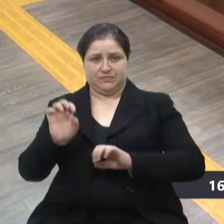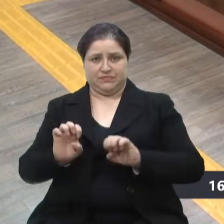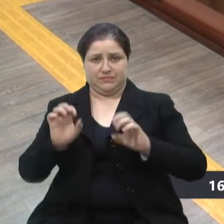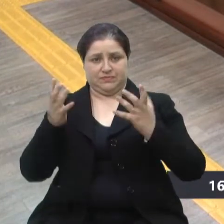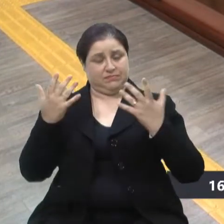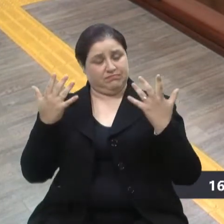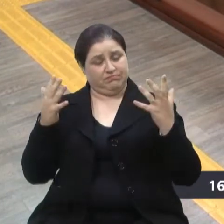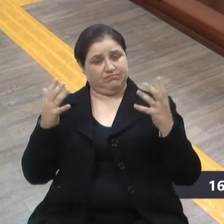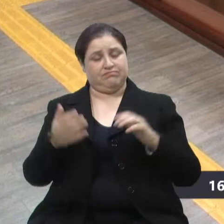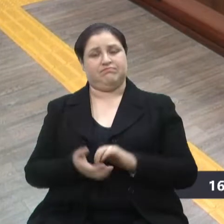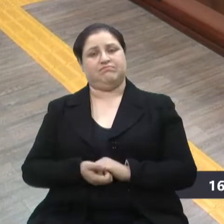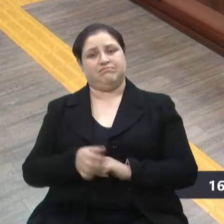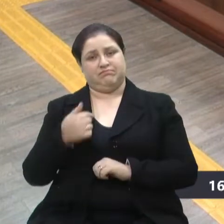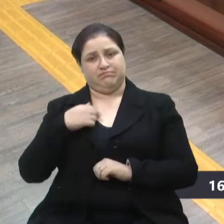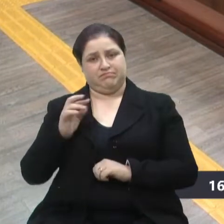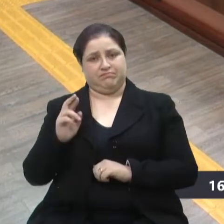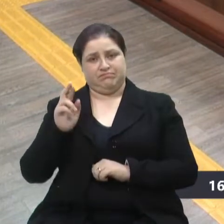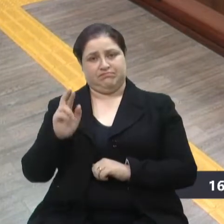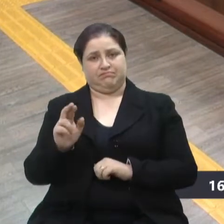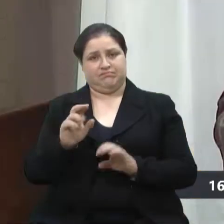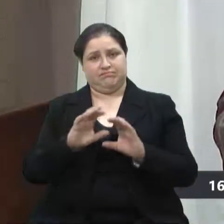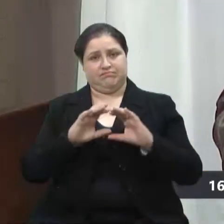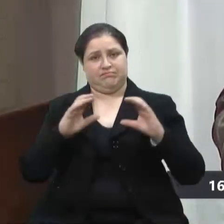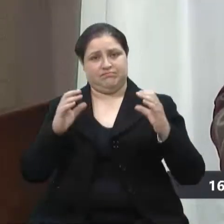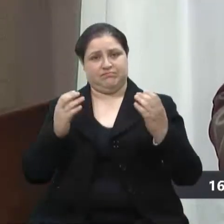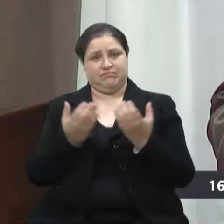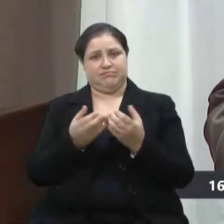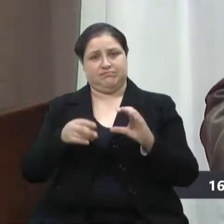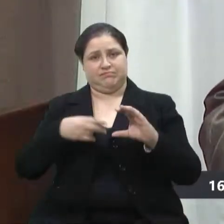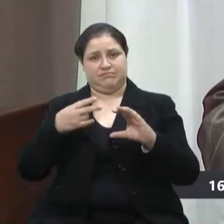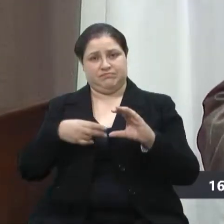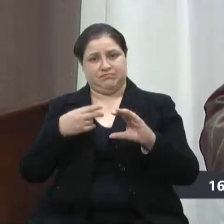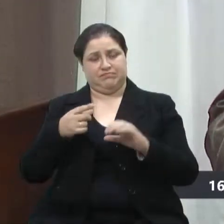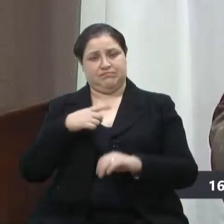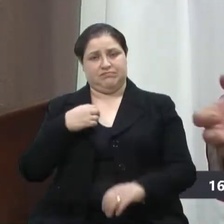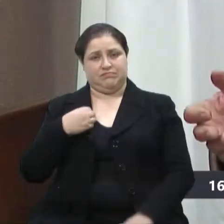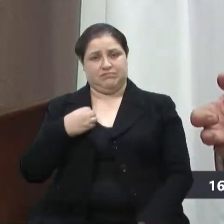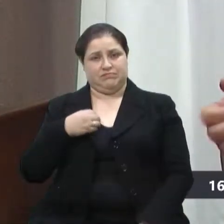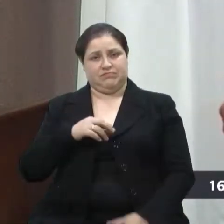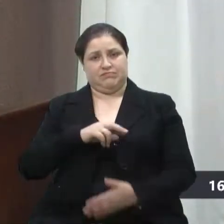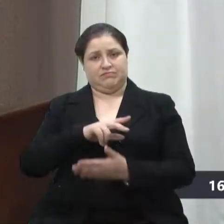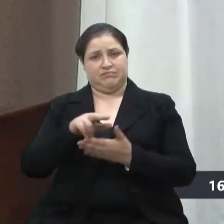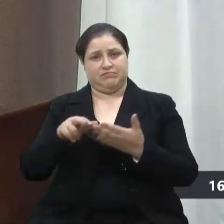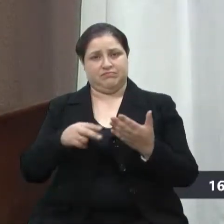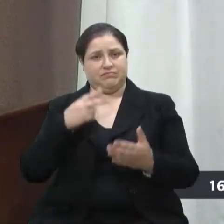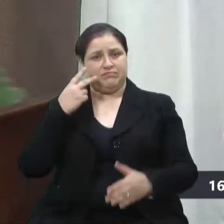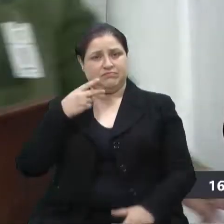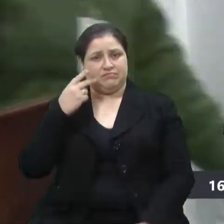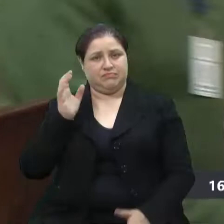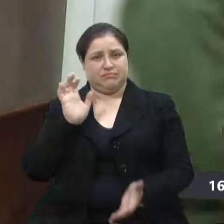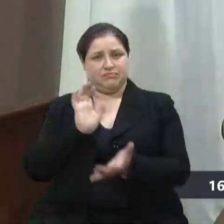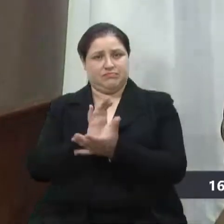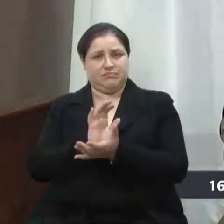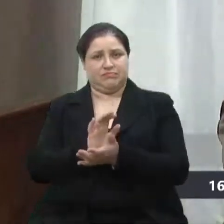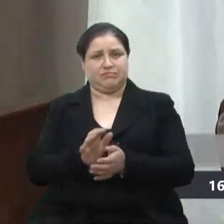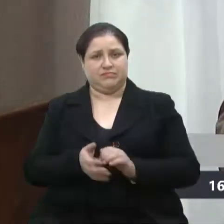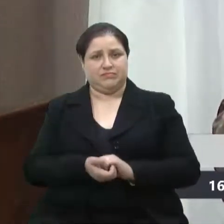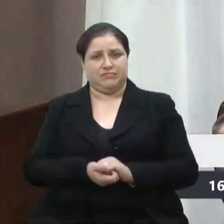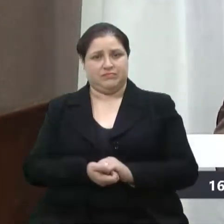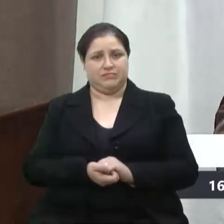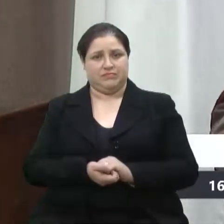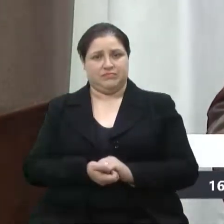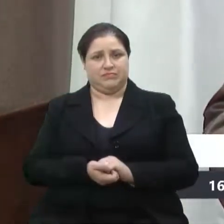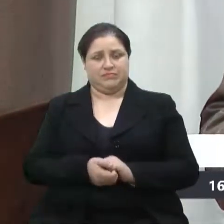E eu, como fui representar a Câmara também, lá tínhamos vários colegas, o